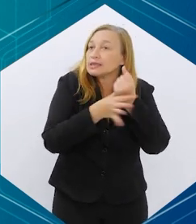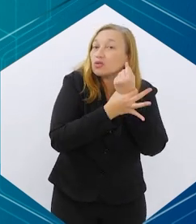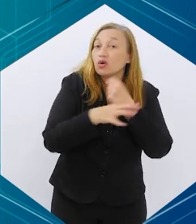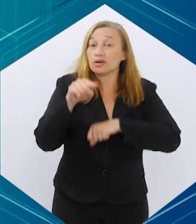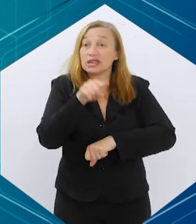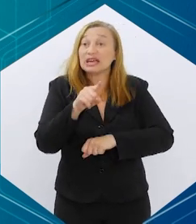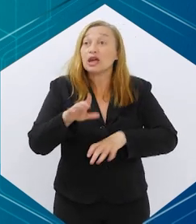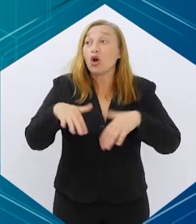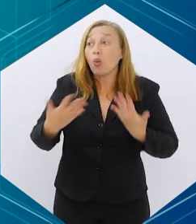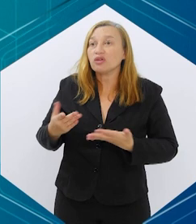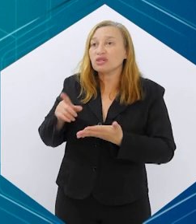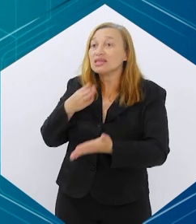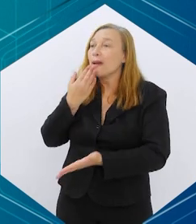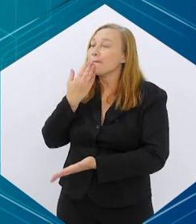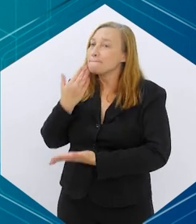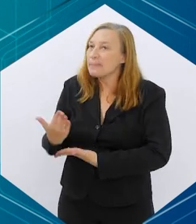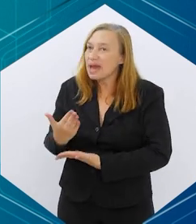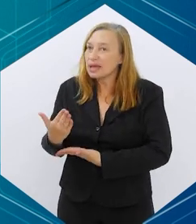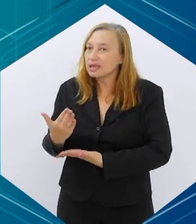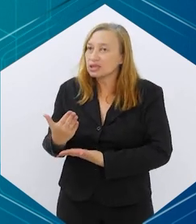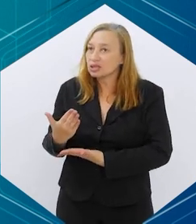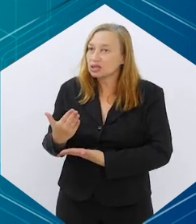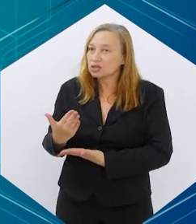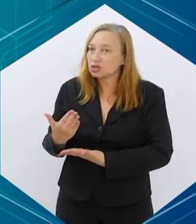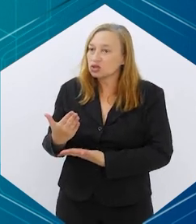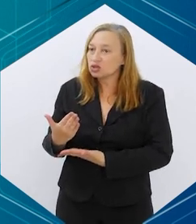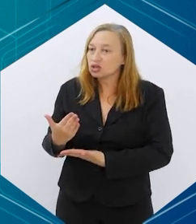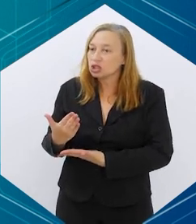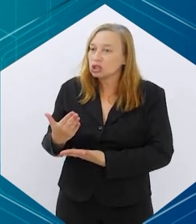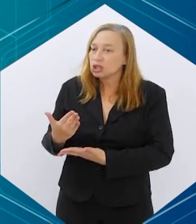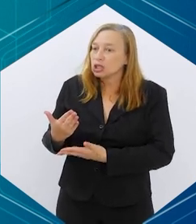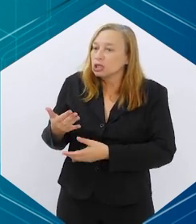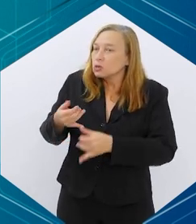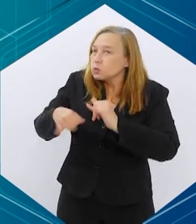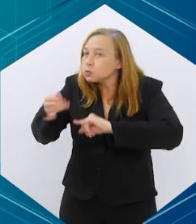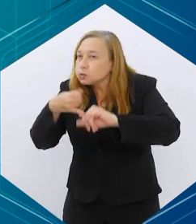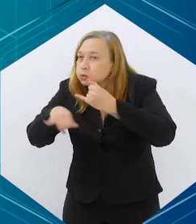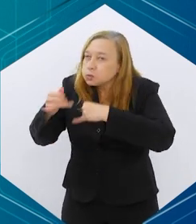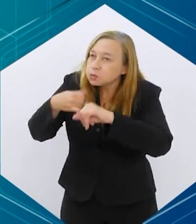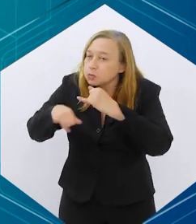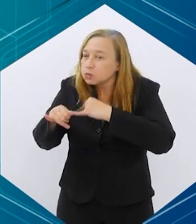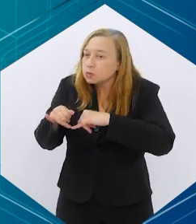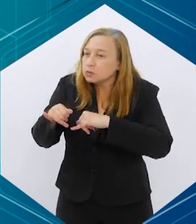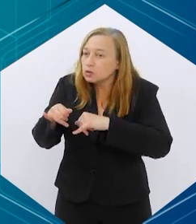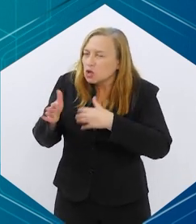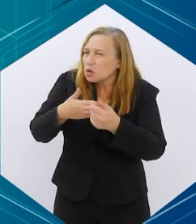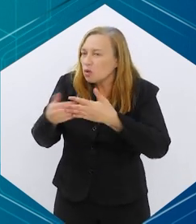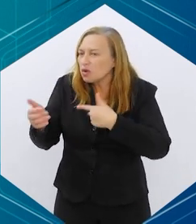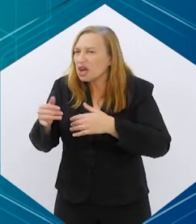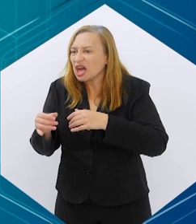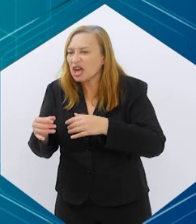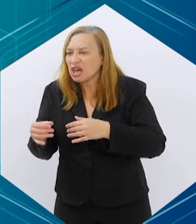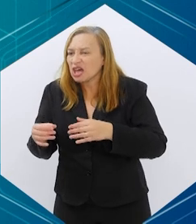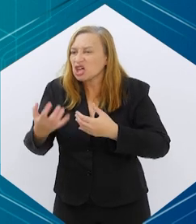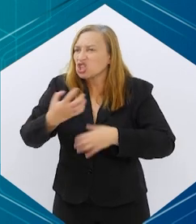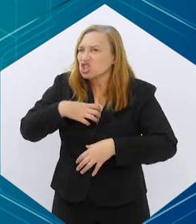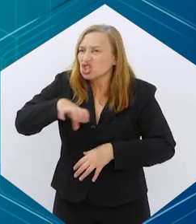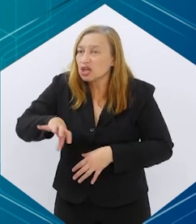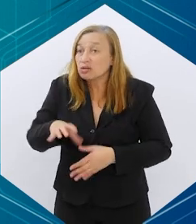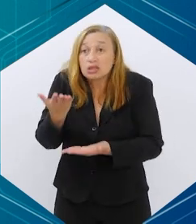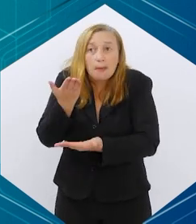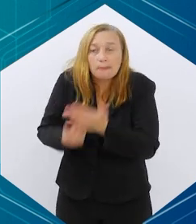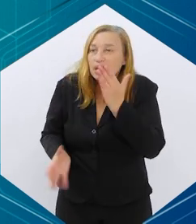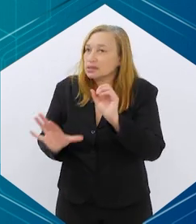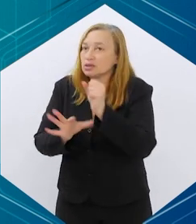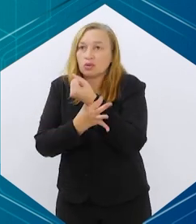segurança ali. Quando você pede, uma coisa vai manipular ou vai, né, fazer de qualquer forma, você perde o segurança